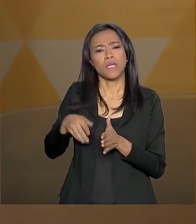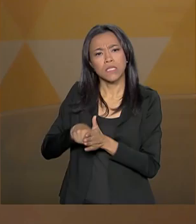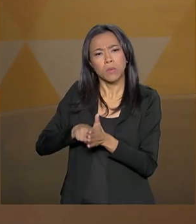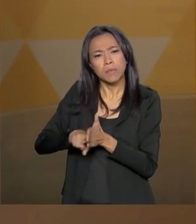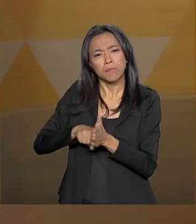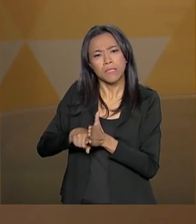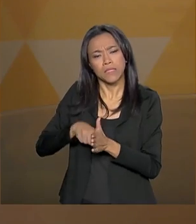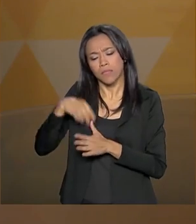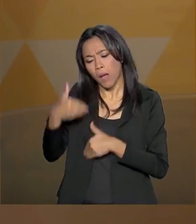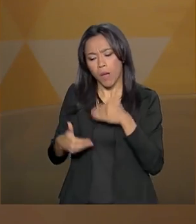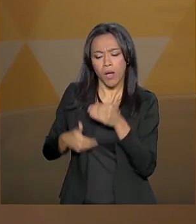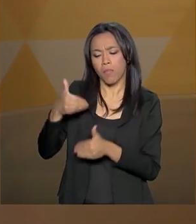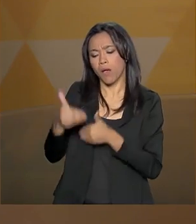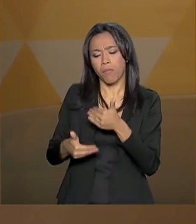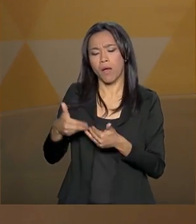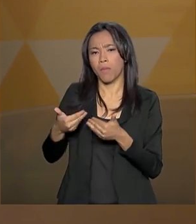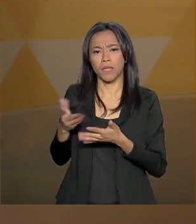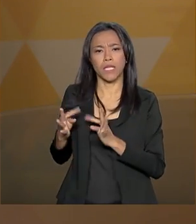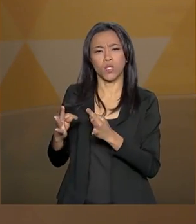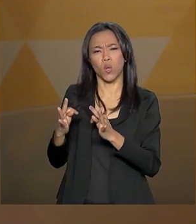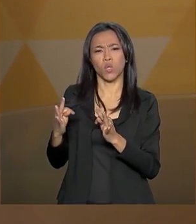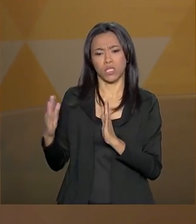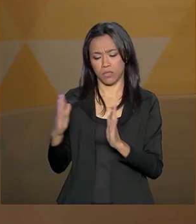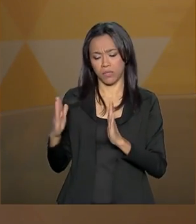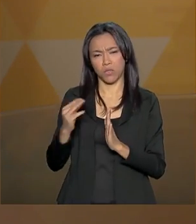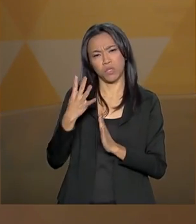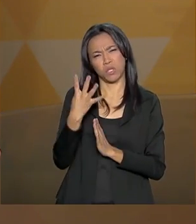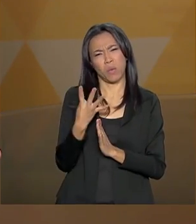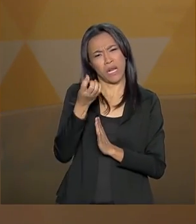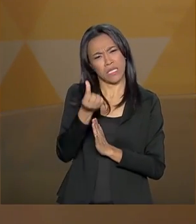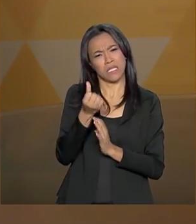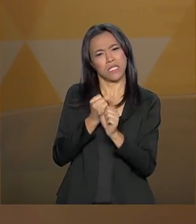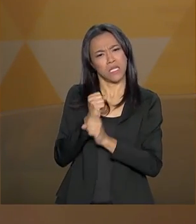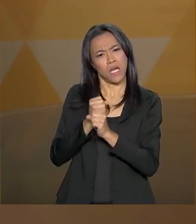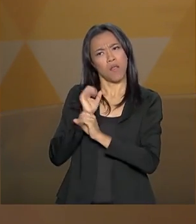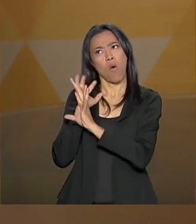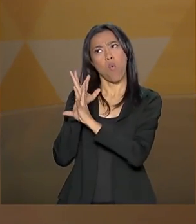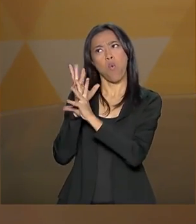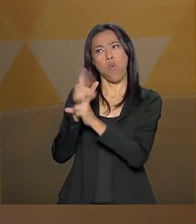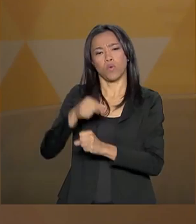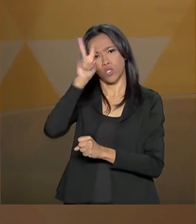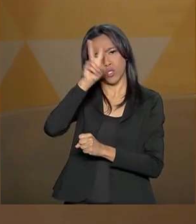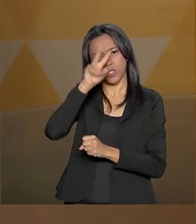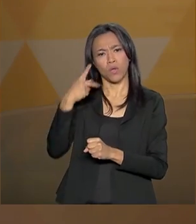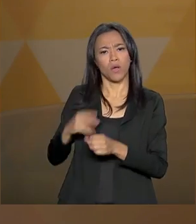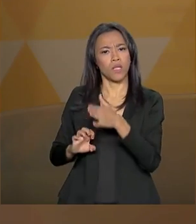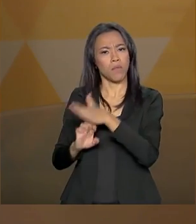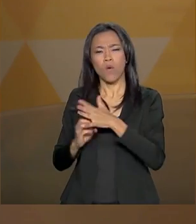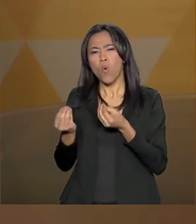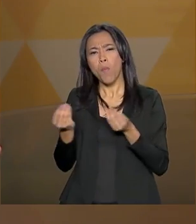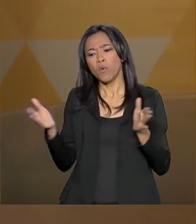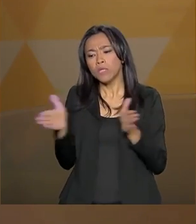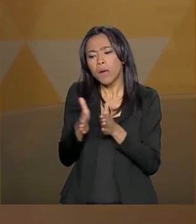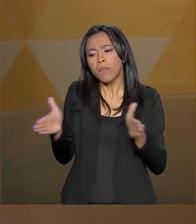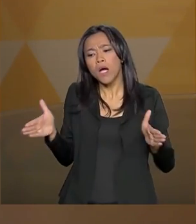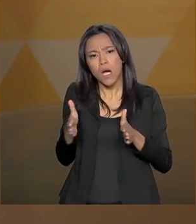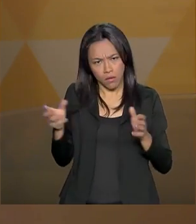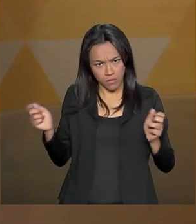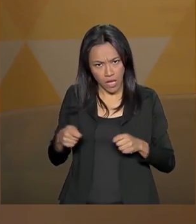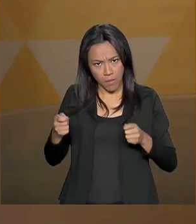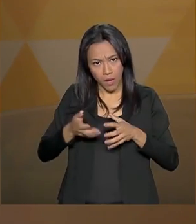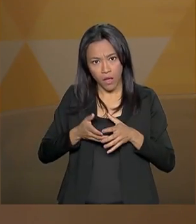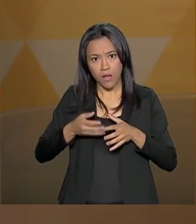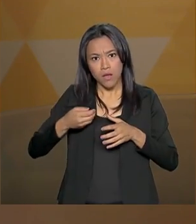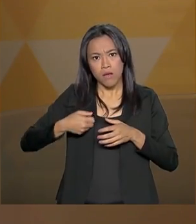tecnológico, esses 46 anos de história, como que a Embrapa está hoje? Qual que o tamanho da Embrapa? Ela pode se expandir ainda